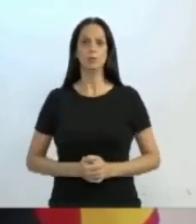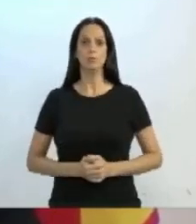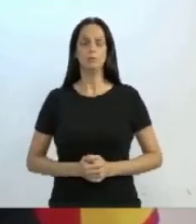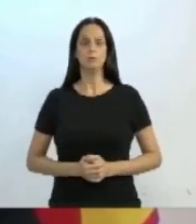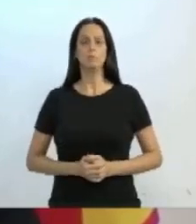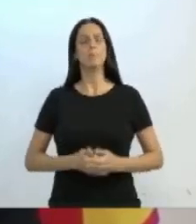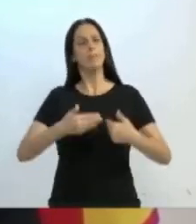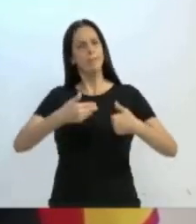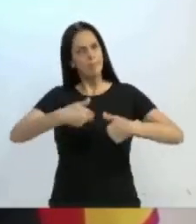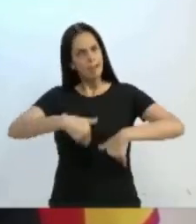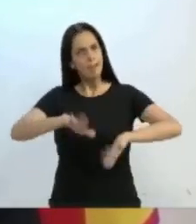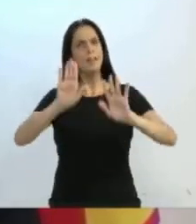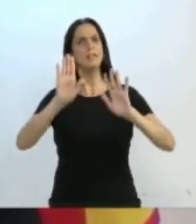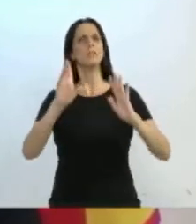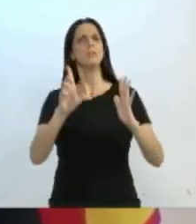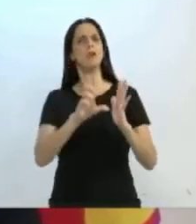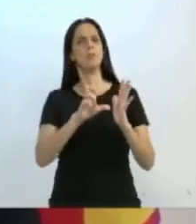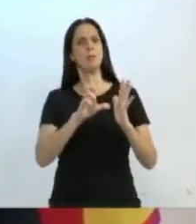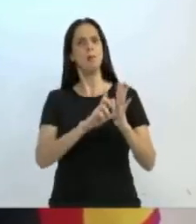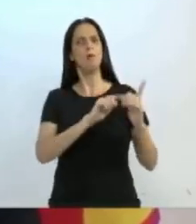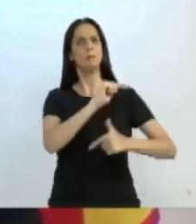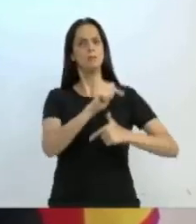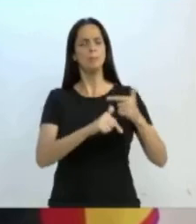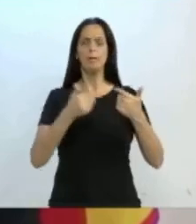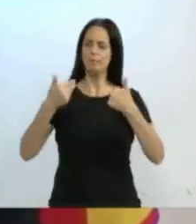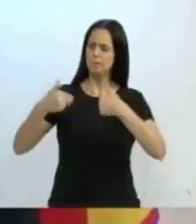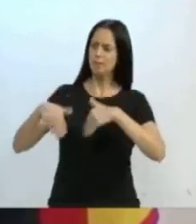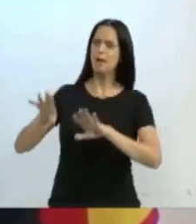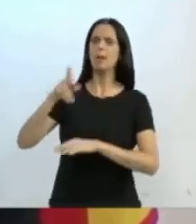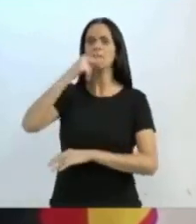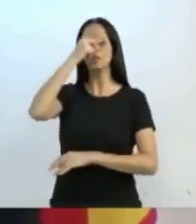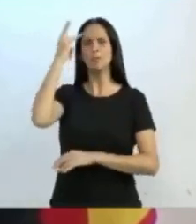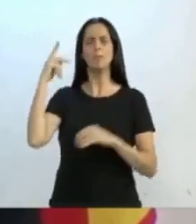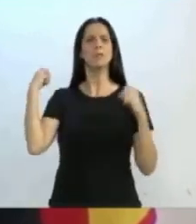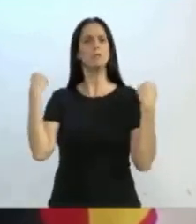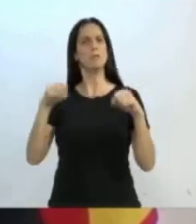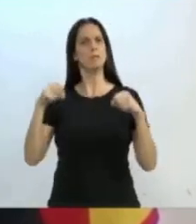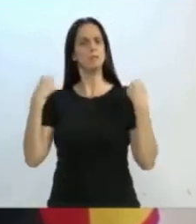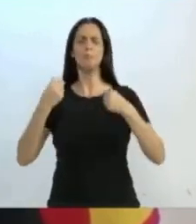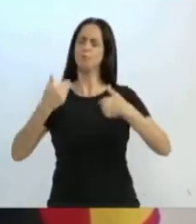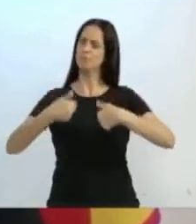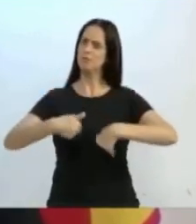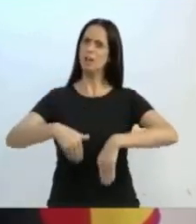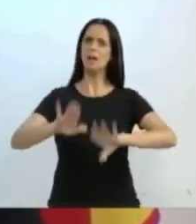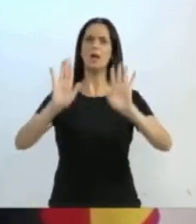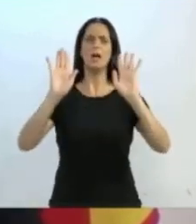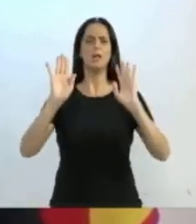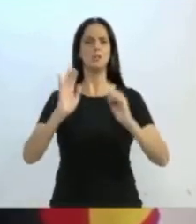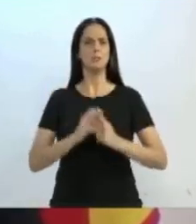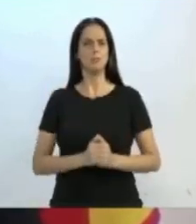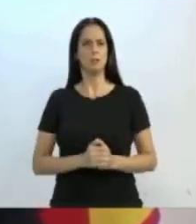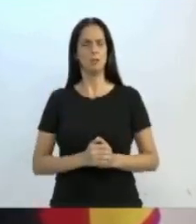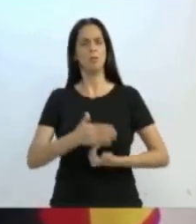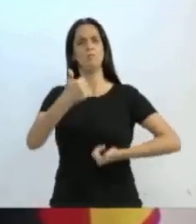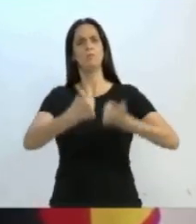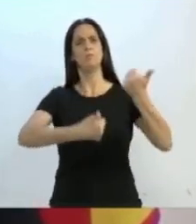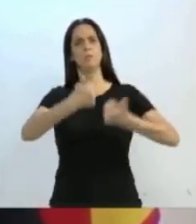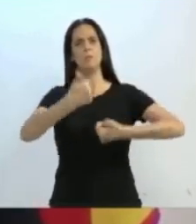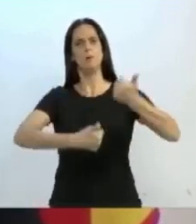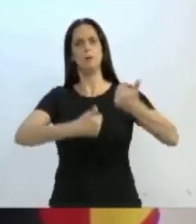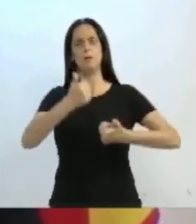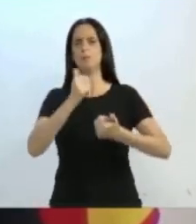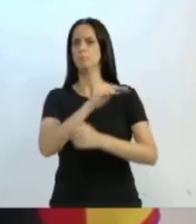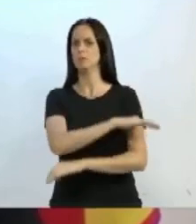os nossos comerciantes trabalhar. Vamos deixar o pessoal praticar o esporte. Vamos deixar o pessoal jogar o seu futebol. Chega.